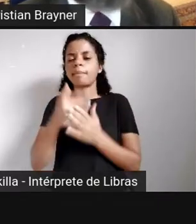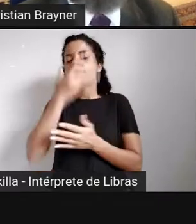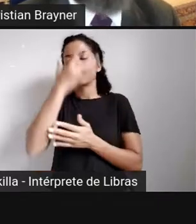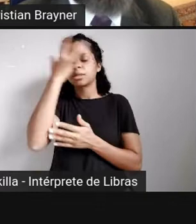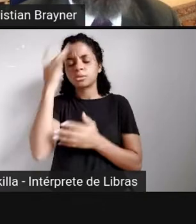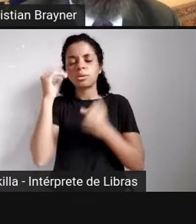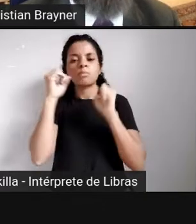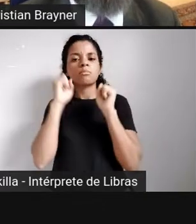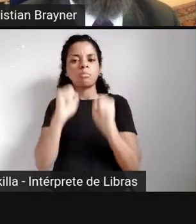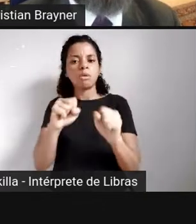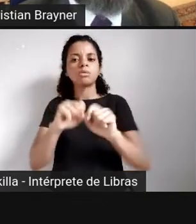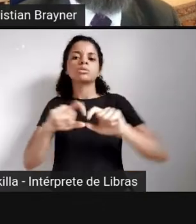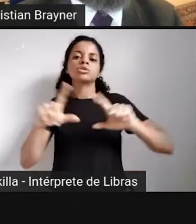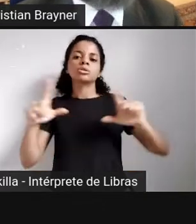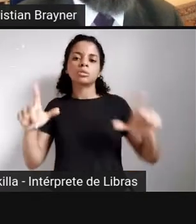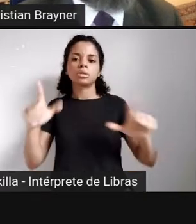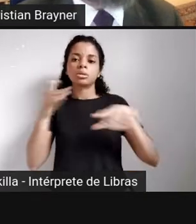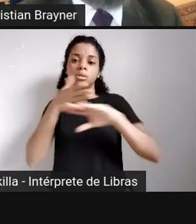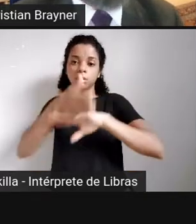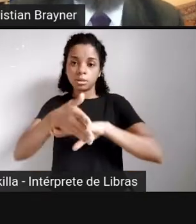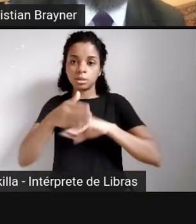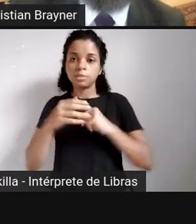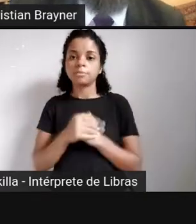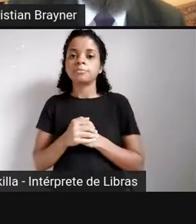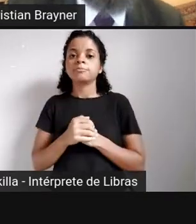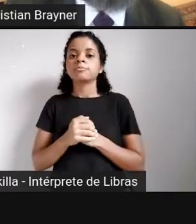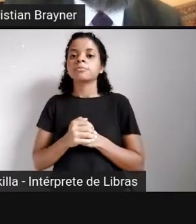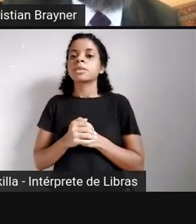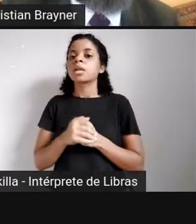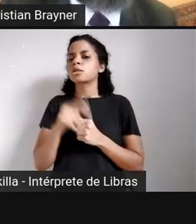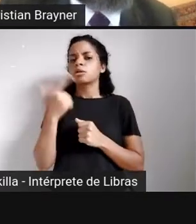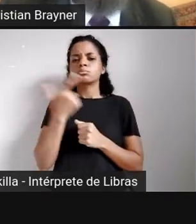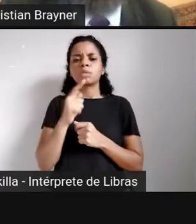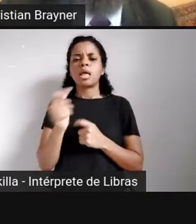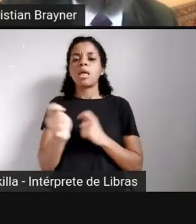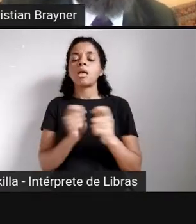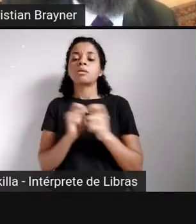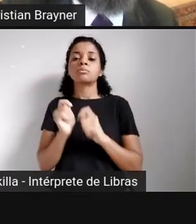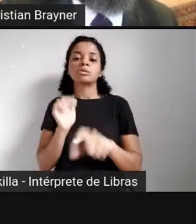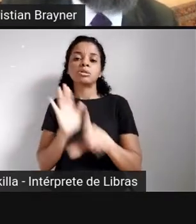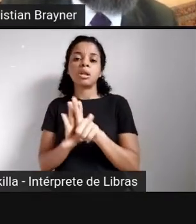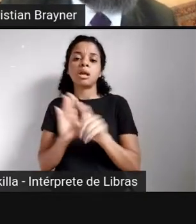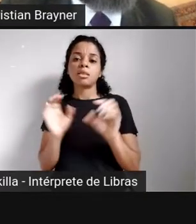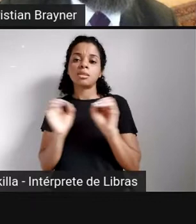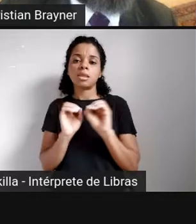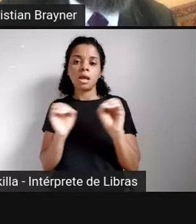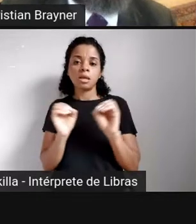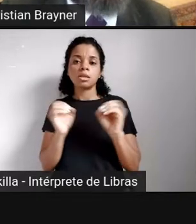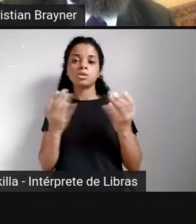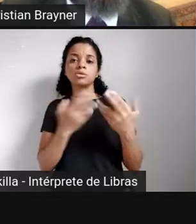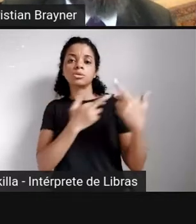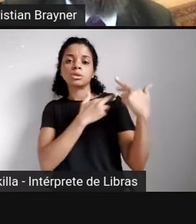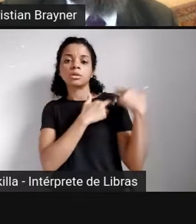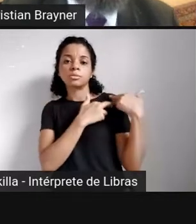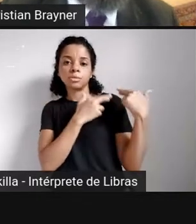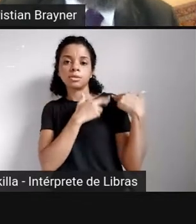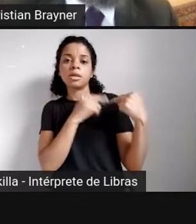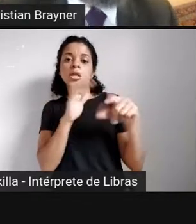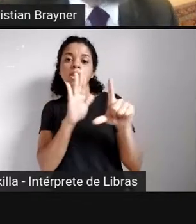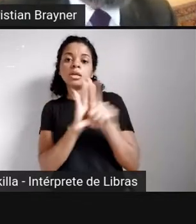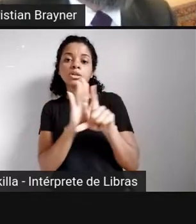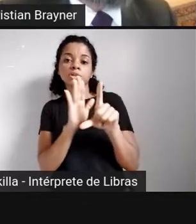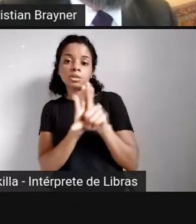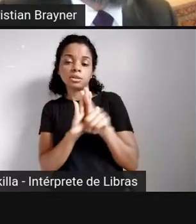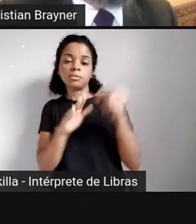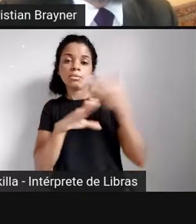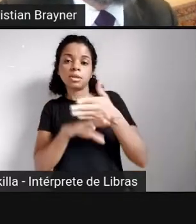nunca foi regulamentada e hoje, como eu já disse, ela está sob a responsabilidade da Comissão de Legislação Participativa. A